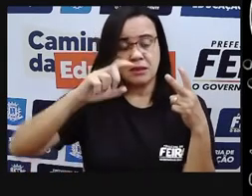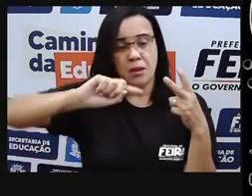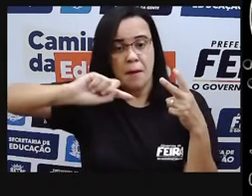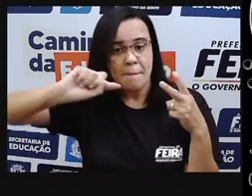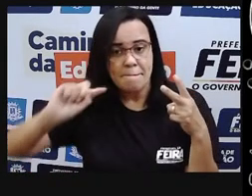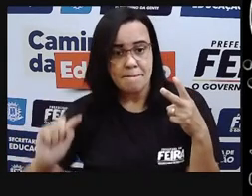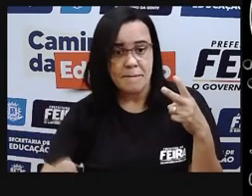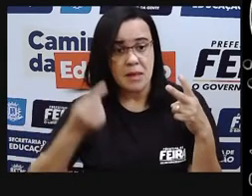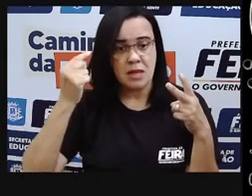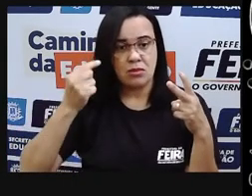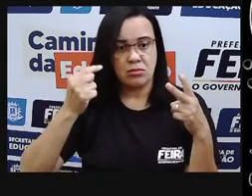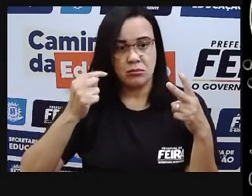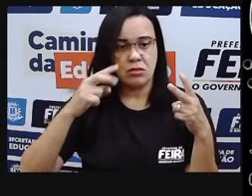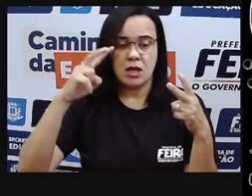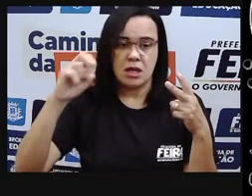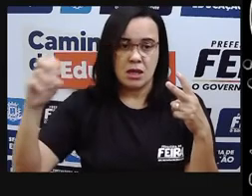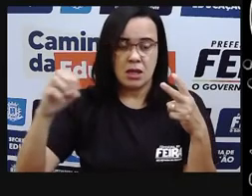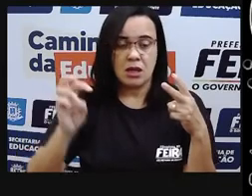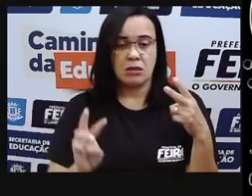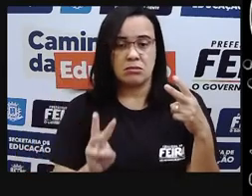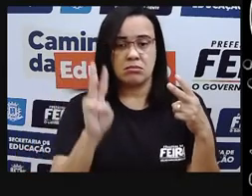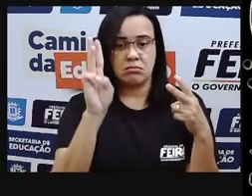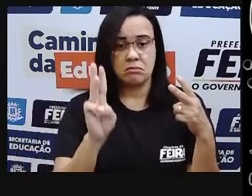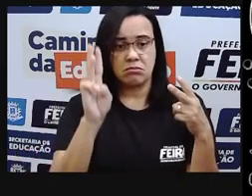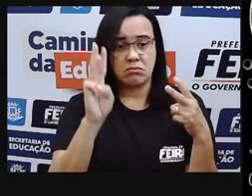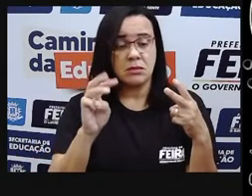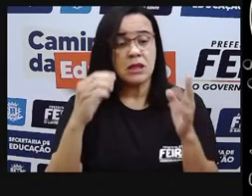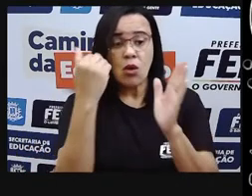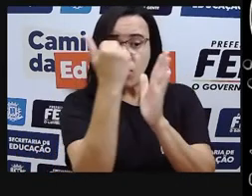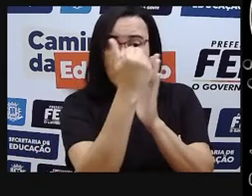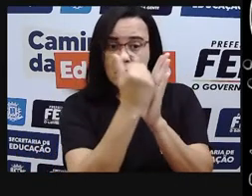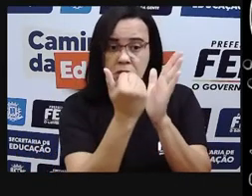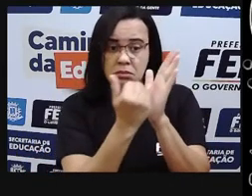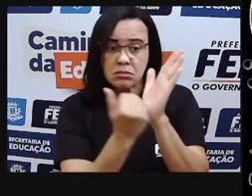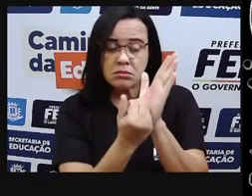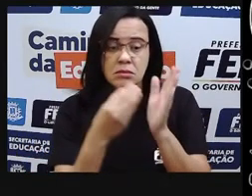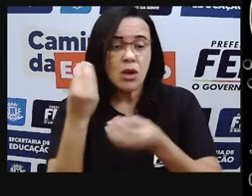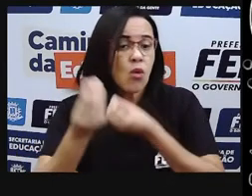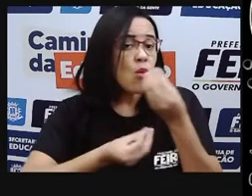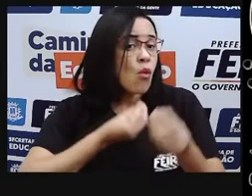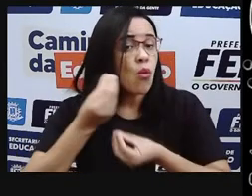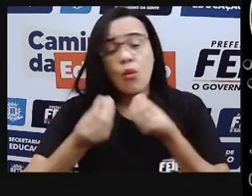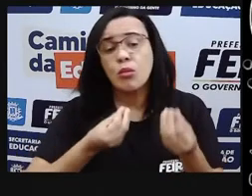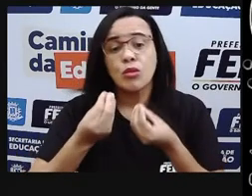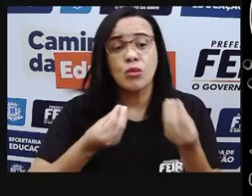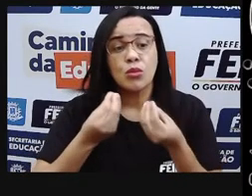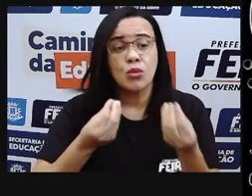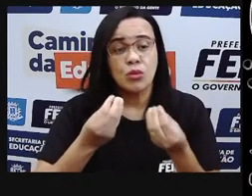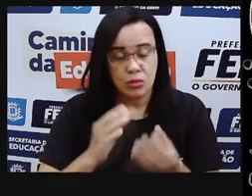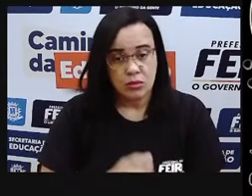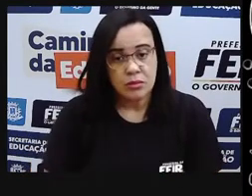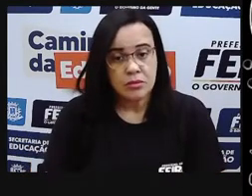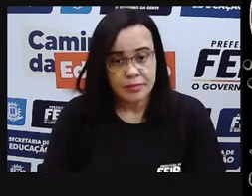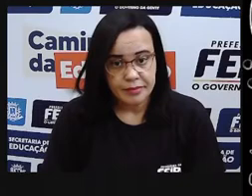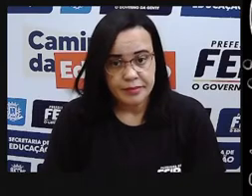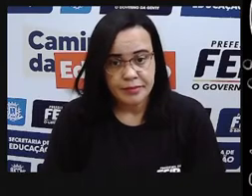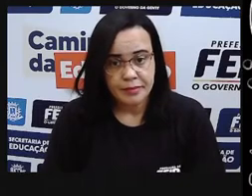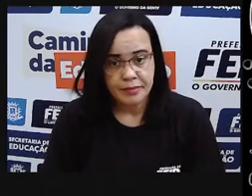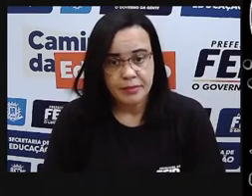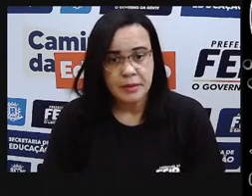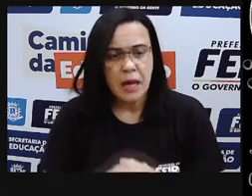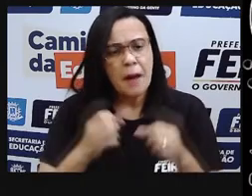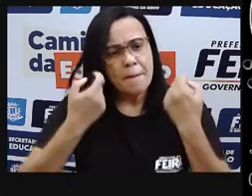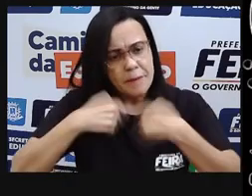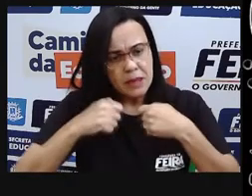Então, percebe que essa classificação, quando a gente vai comprar uma geladeira, um chuveiro elétrico, tem sempre que dá uma